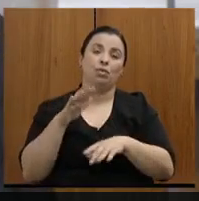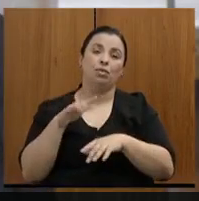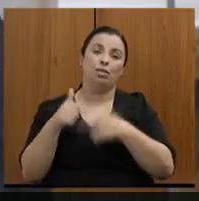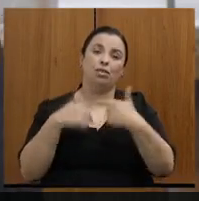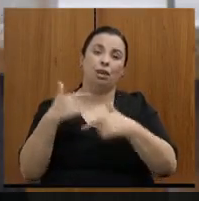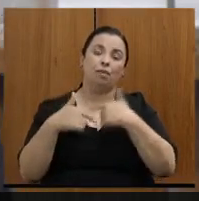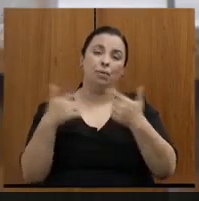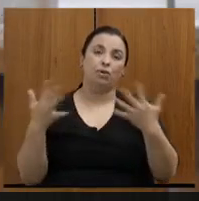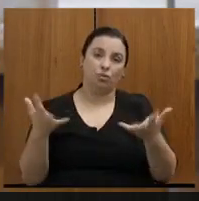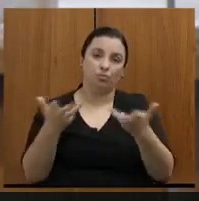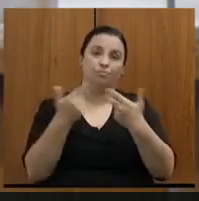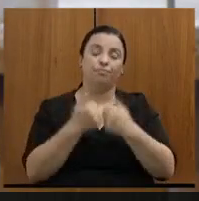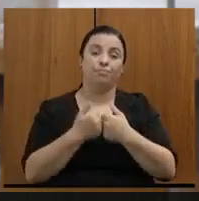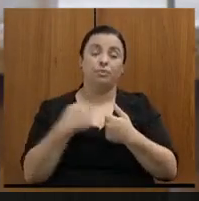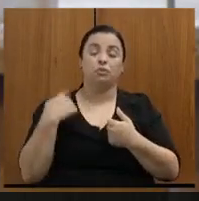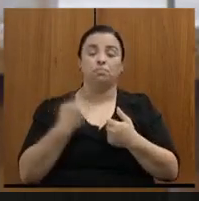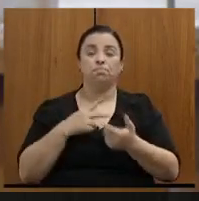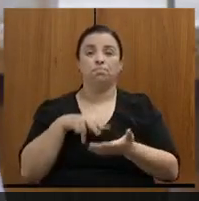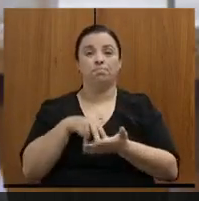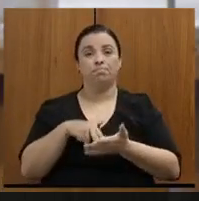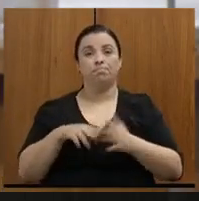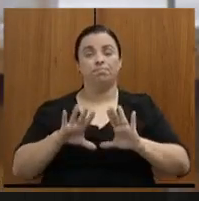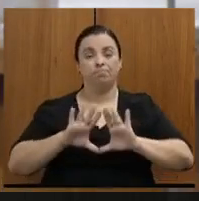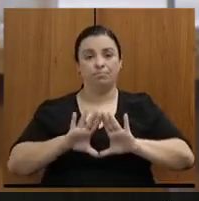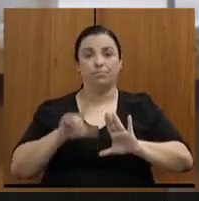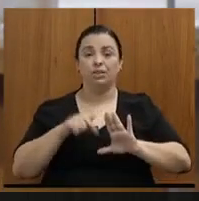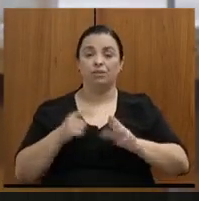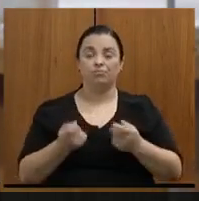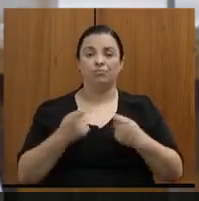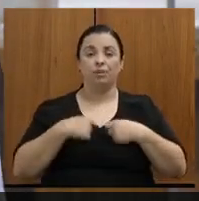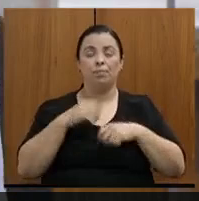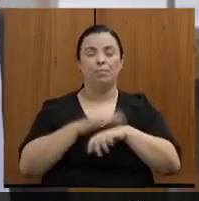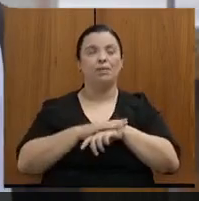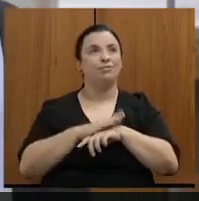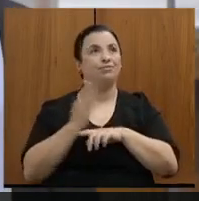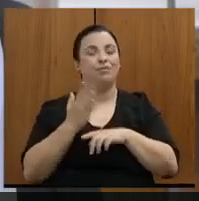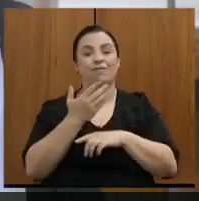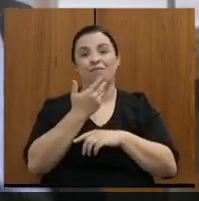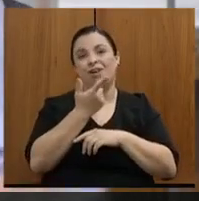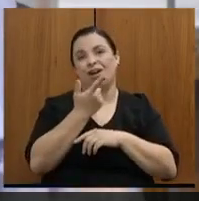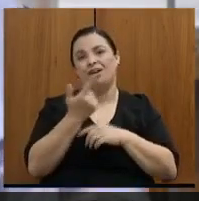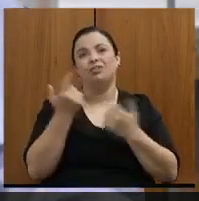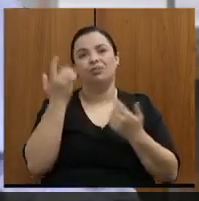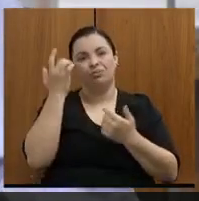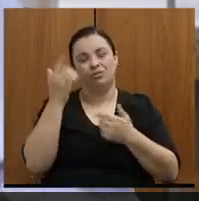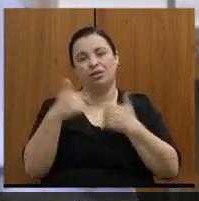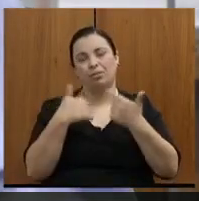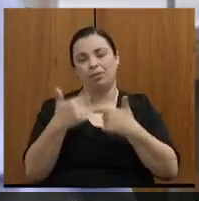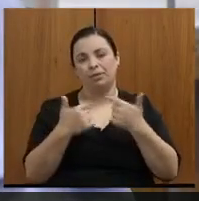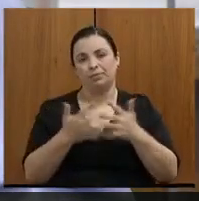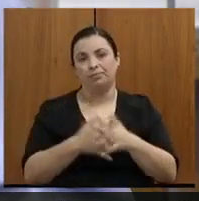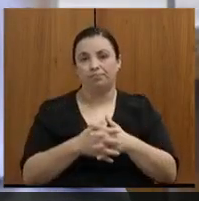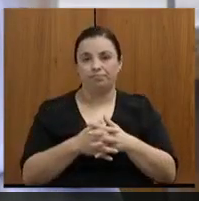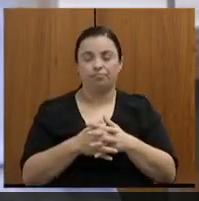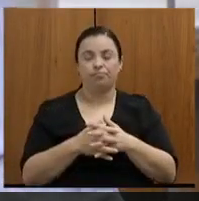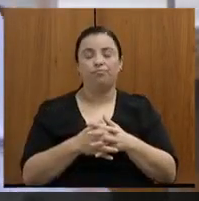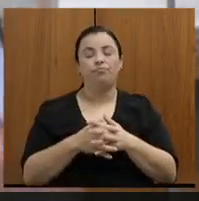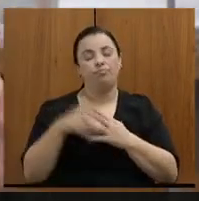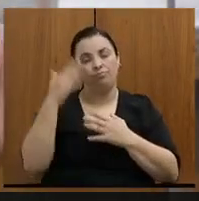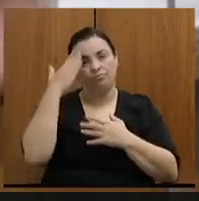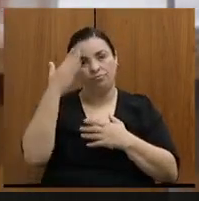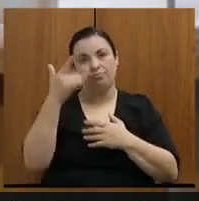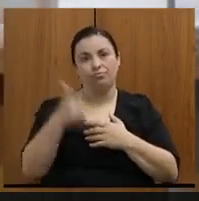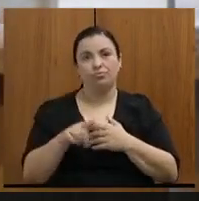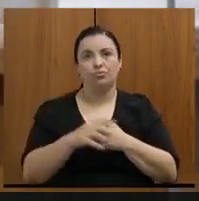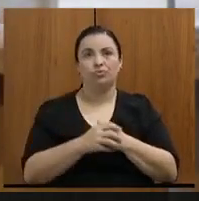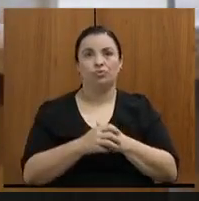estar aqui na Assembleia Fiscaliza é realmente algo que facilita o nosso trabalho. Então, mais uma vez, eu agradeço. Nós, para